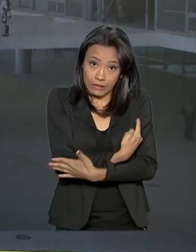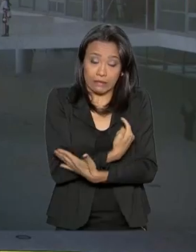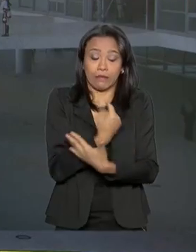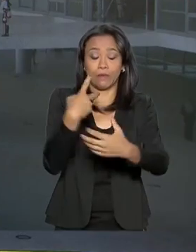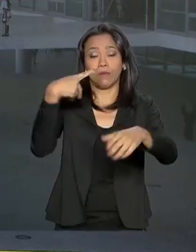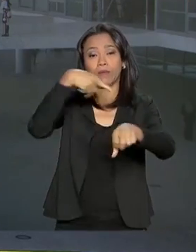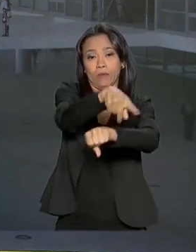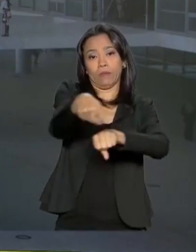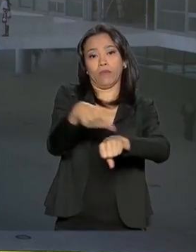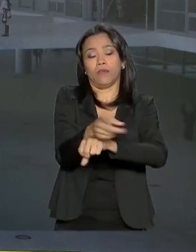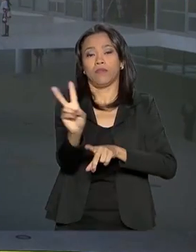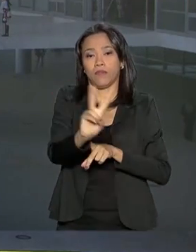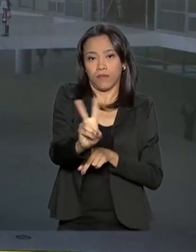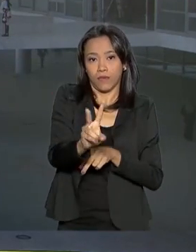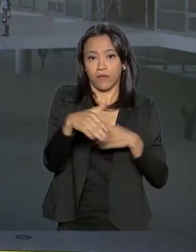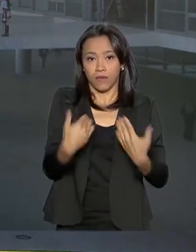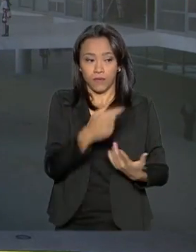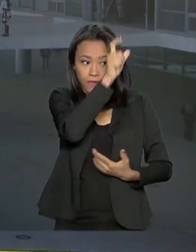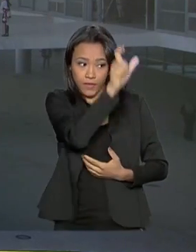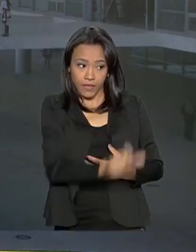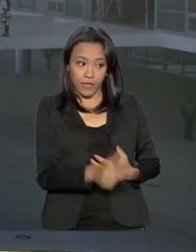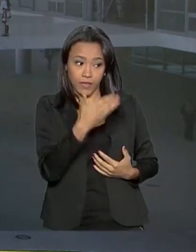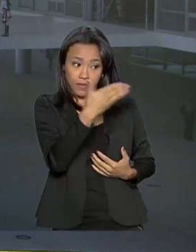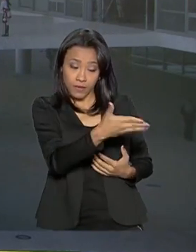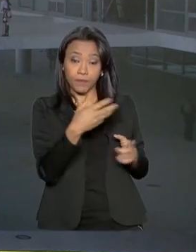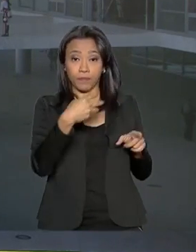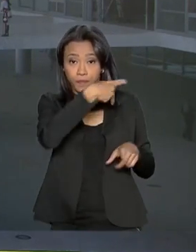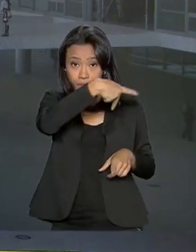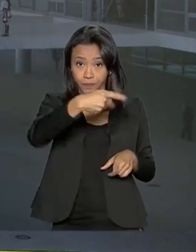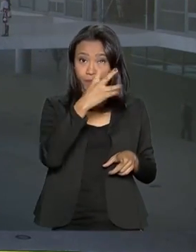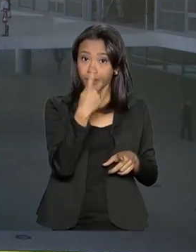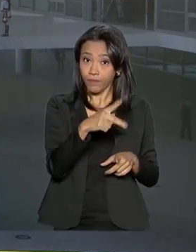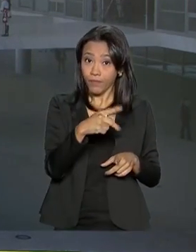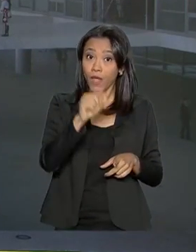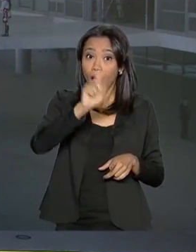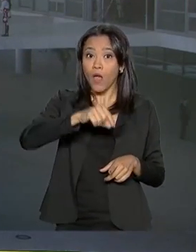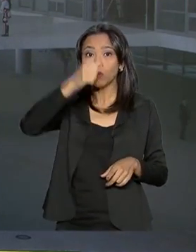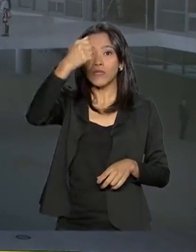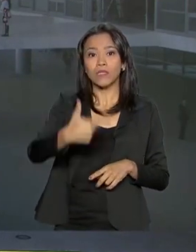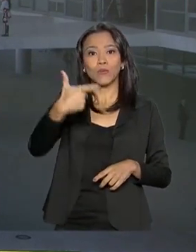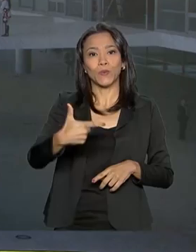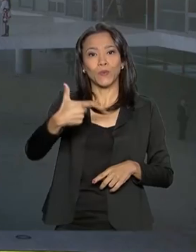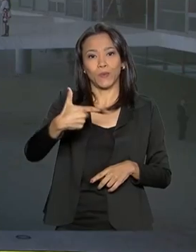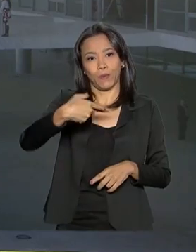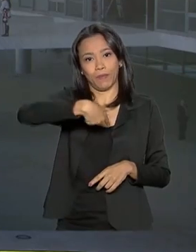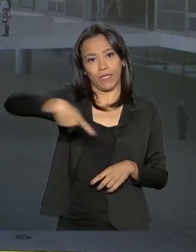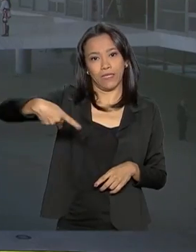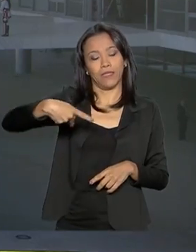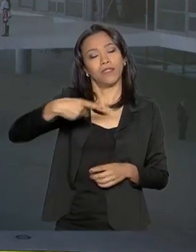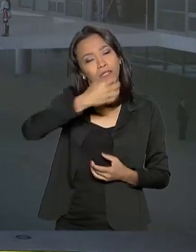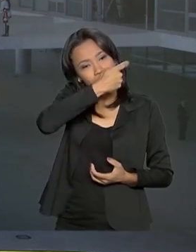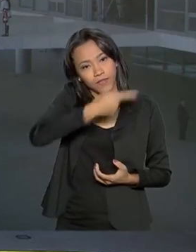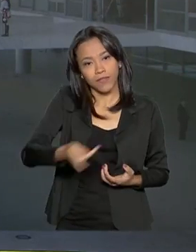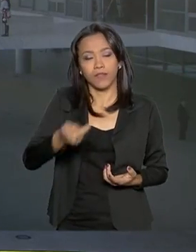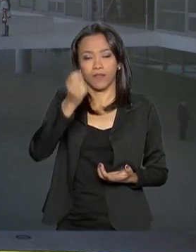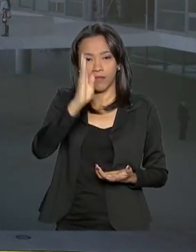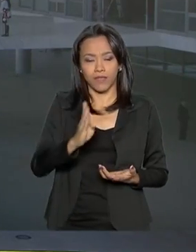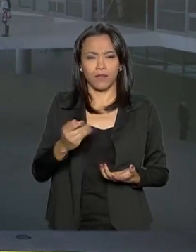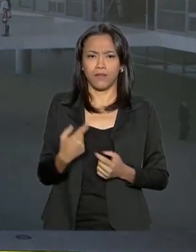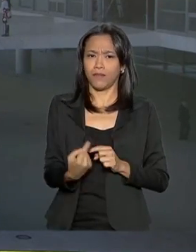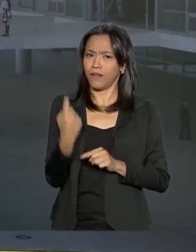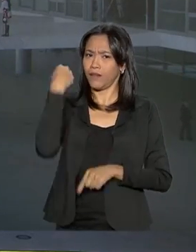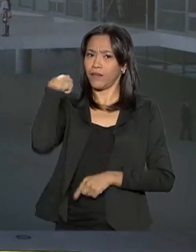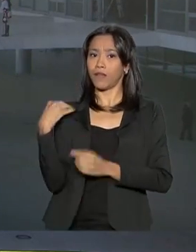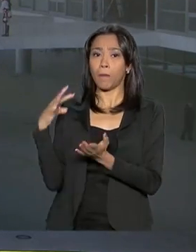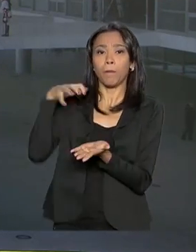exemplo. Mário Ábio do Benítez é o segundo chefe de Estado que faz uma visita oficial ao Brasil desde a posse do presidente